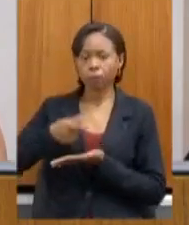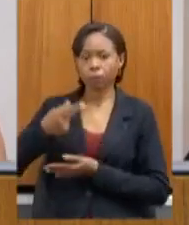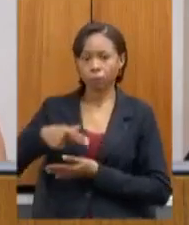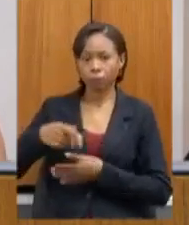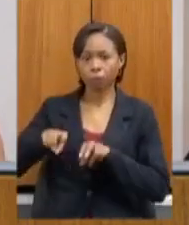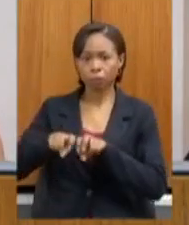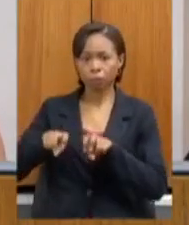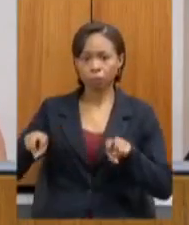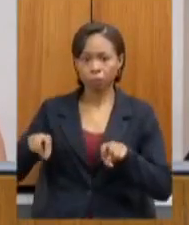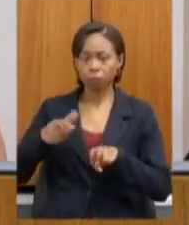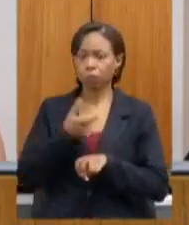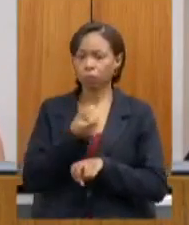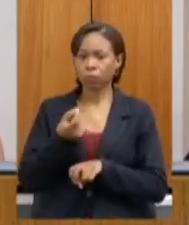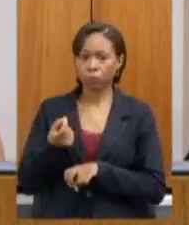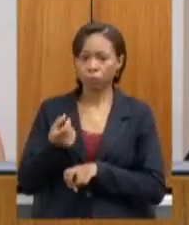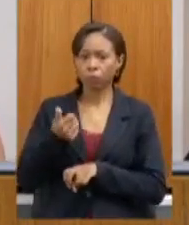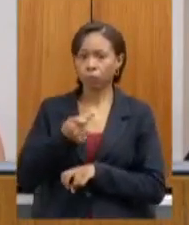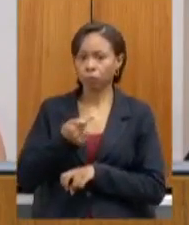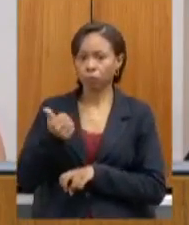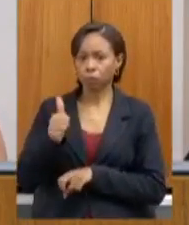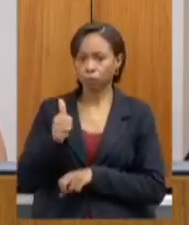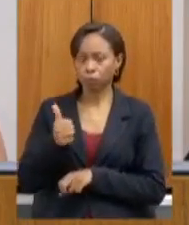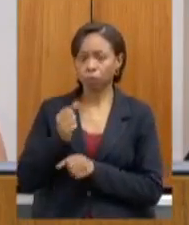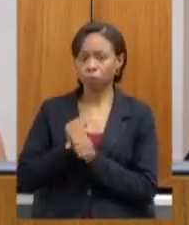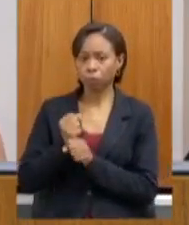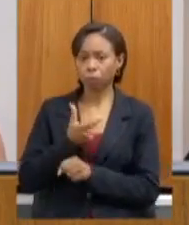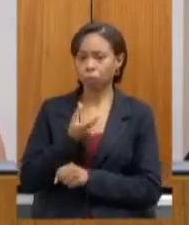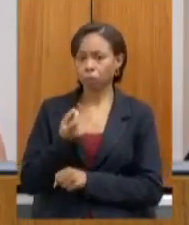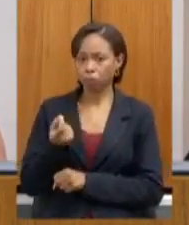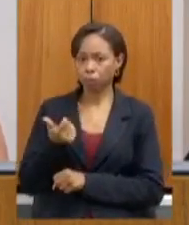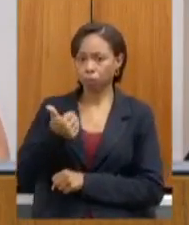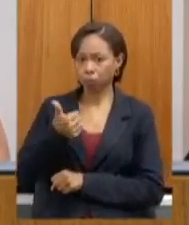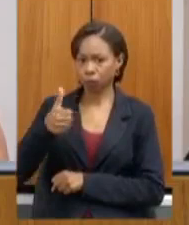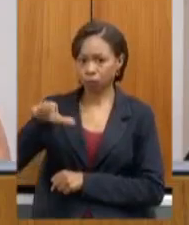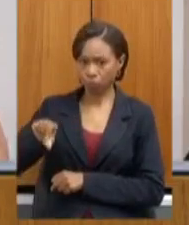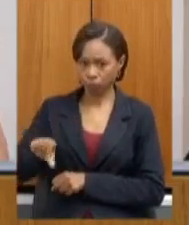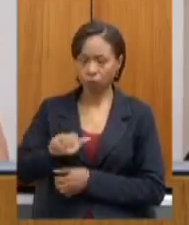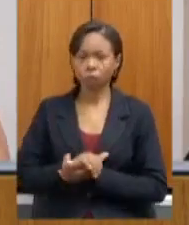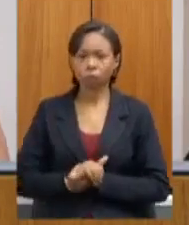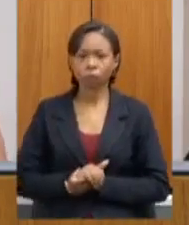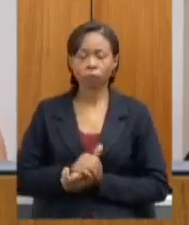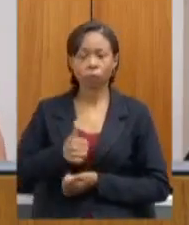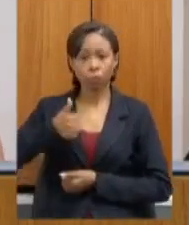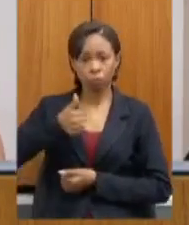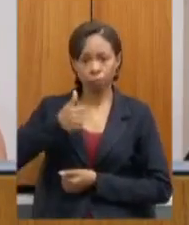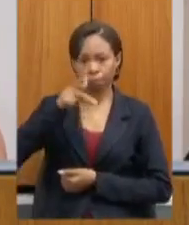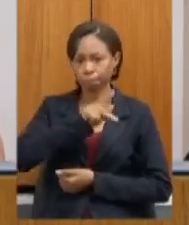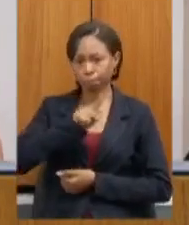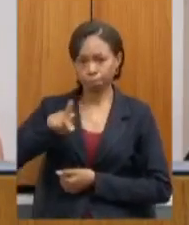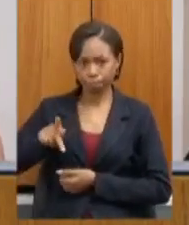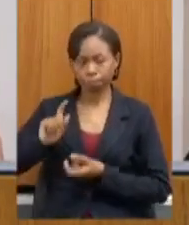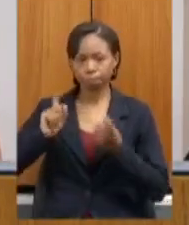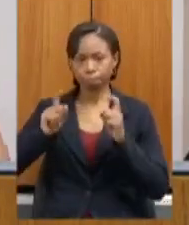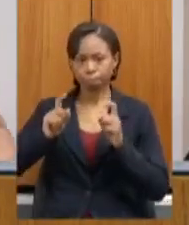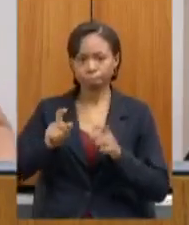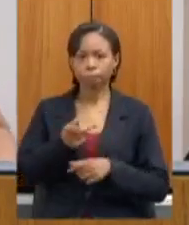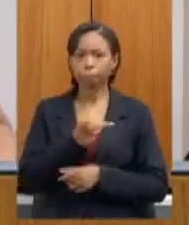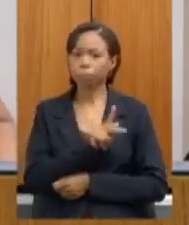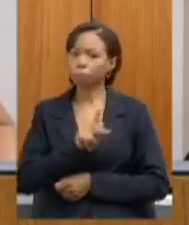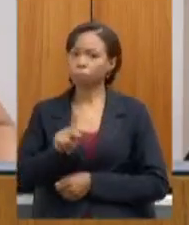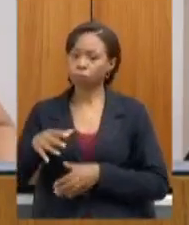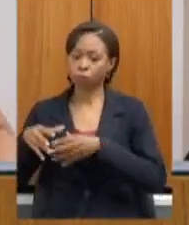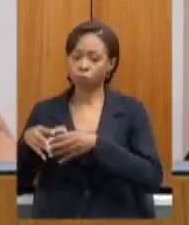2711 de 2019, na seguinte ordem, presidente da reunião, presidente de comissões participantes,